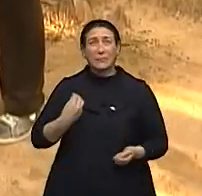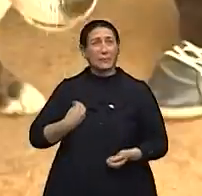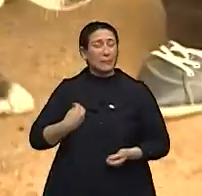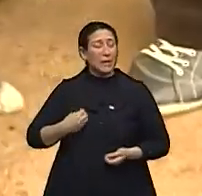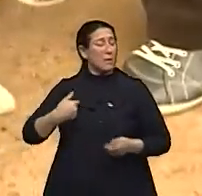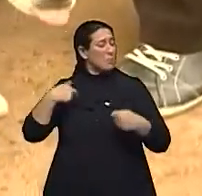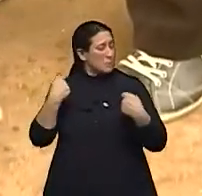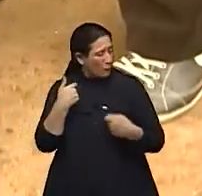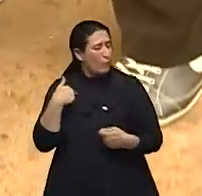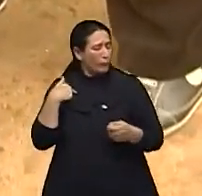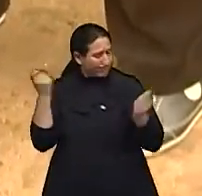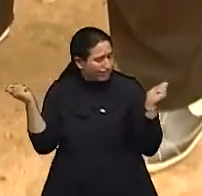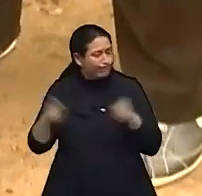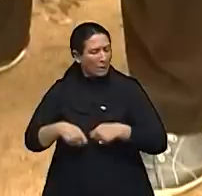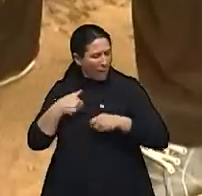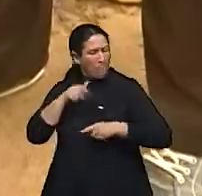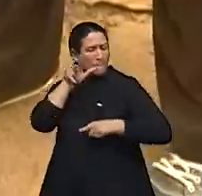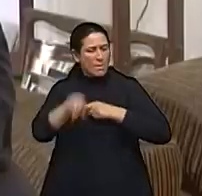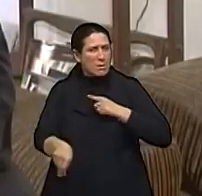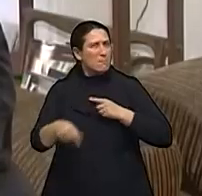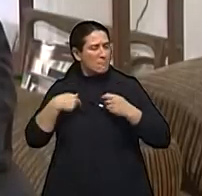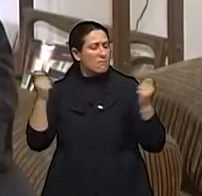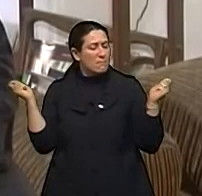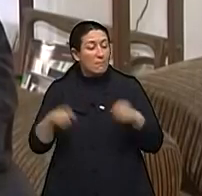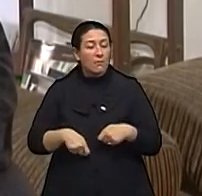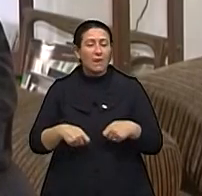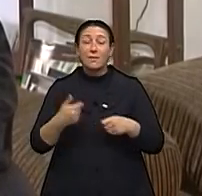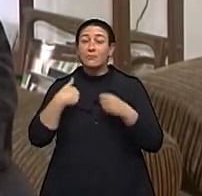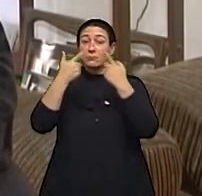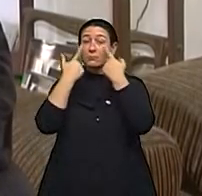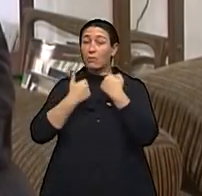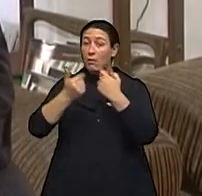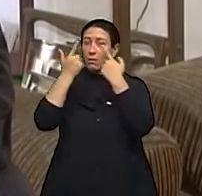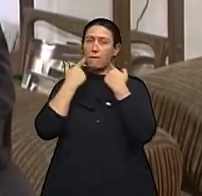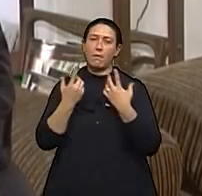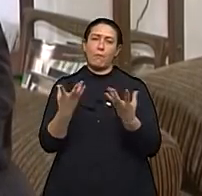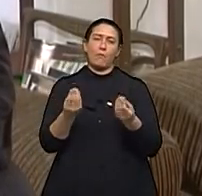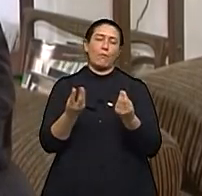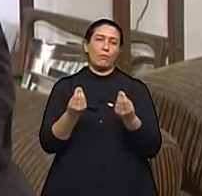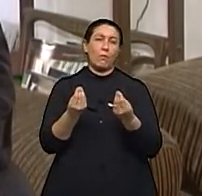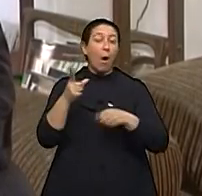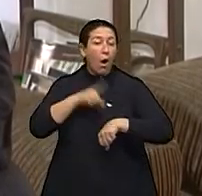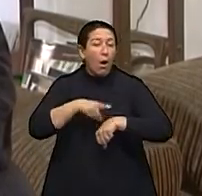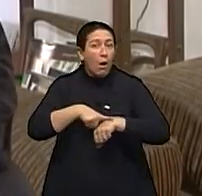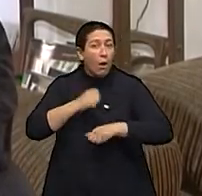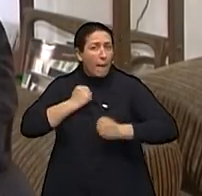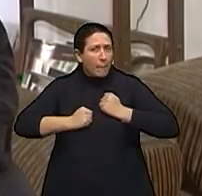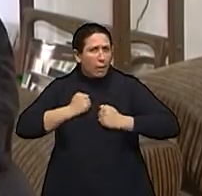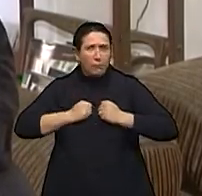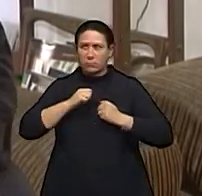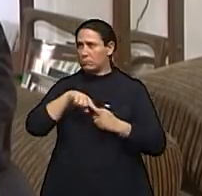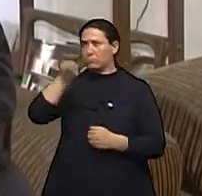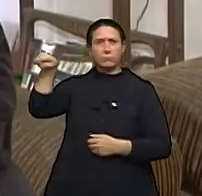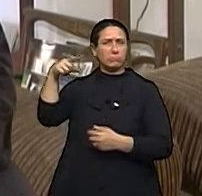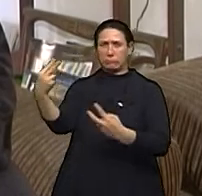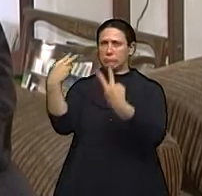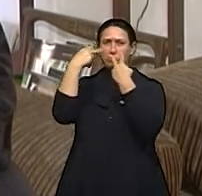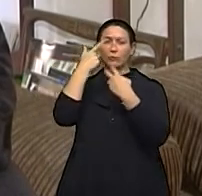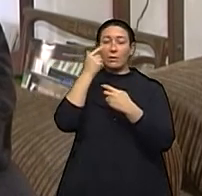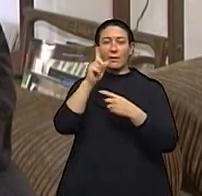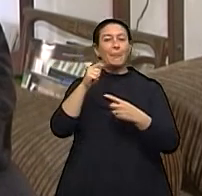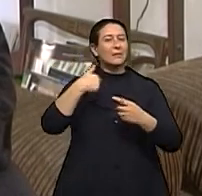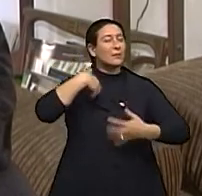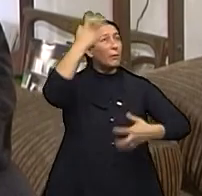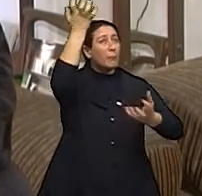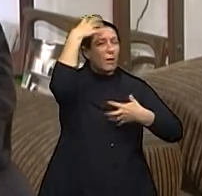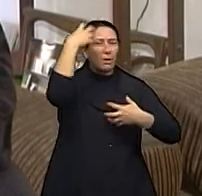vencer. Eu chorava muito na hora do banho. Ninguém me via chorar assim, mas na hora do